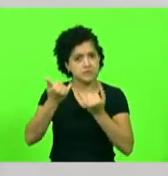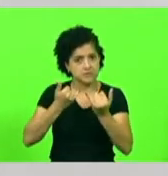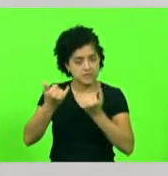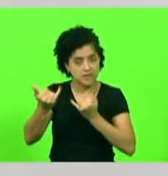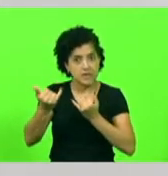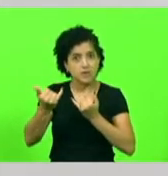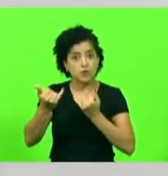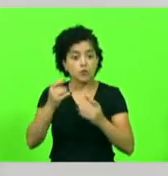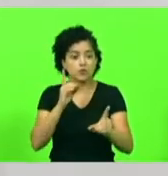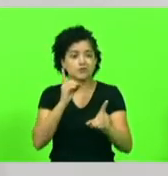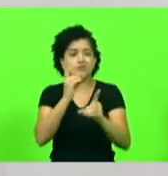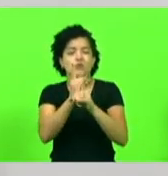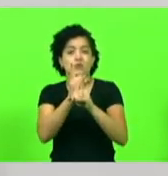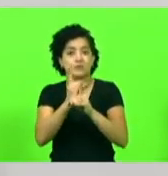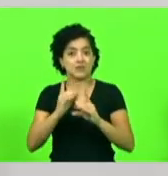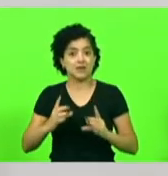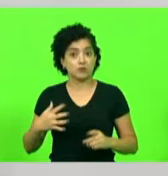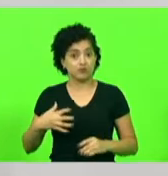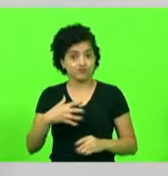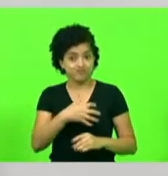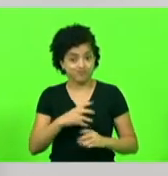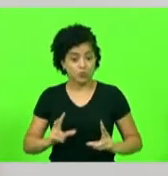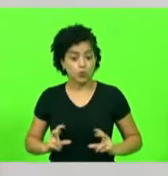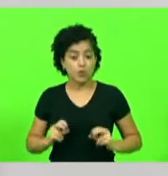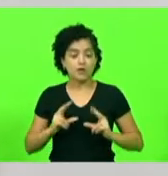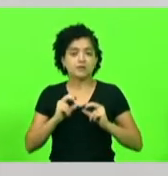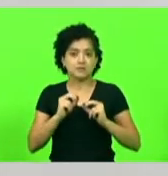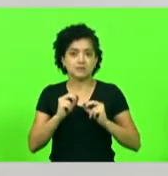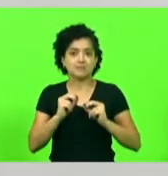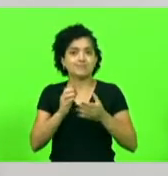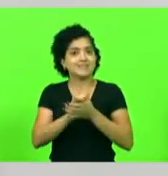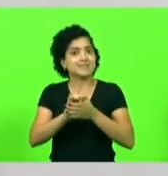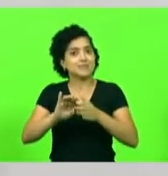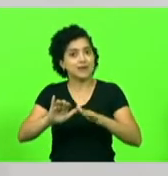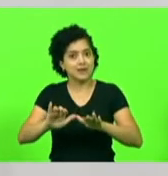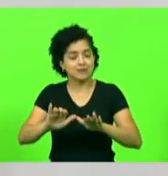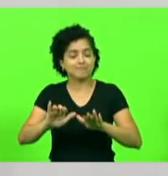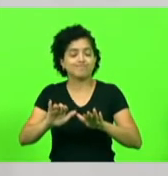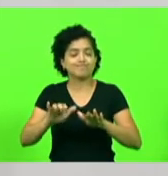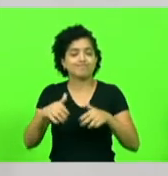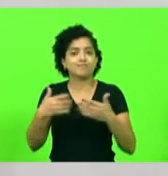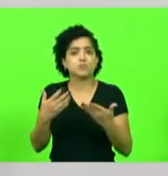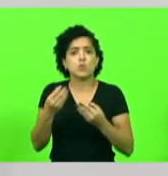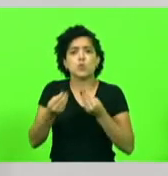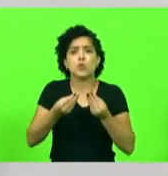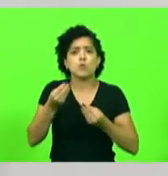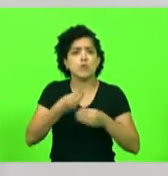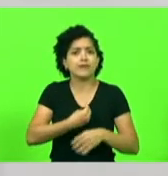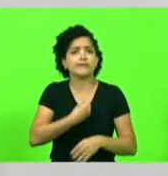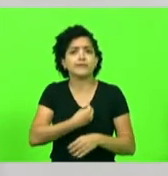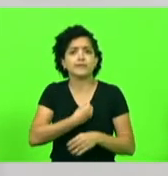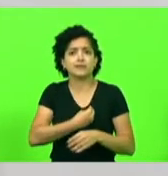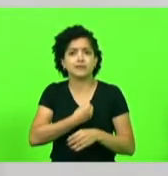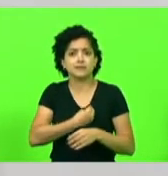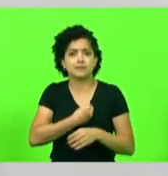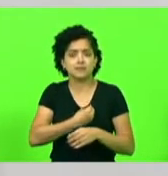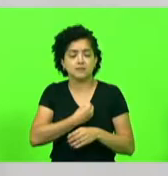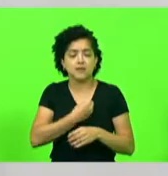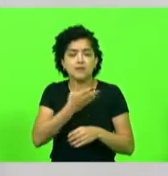descobriram o câncer de mama, perderam o companheiro. Como é que fica a vida dessas mulheres que passam